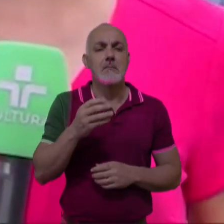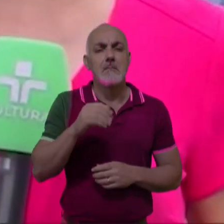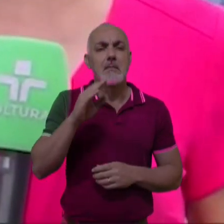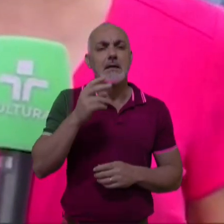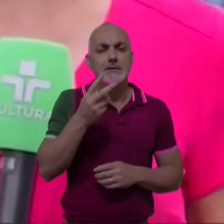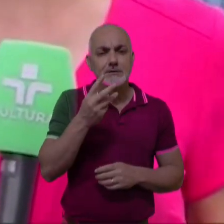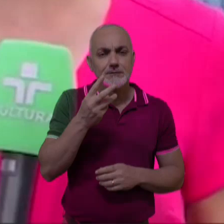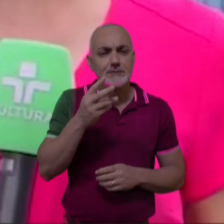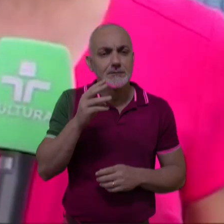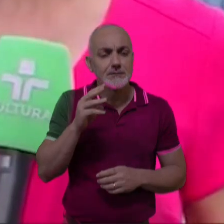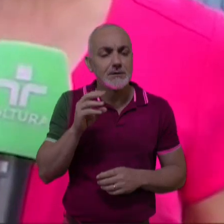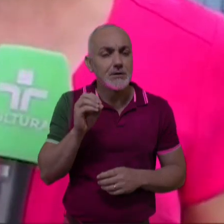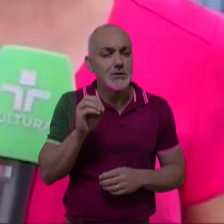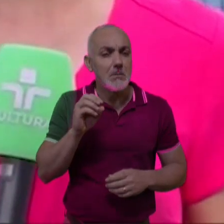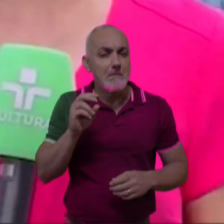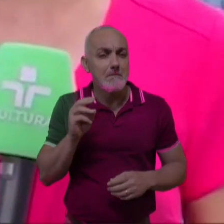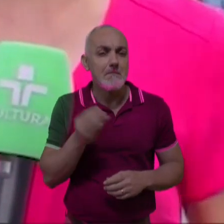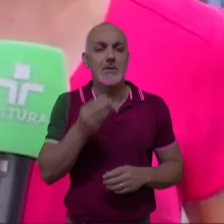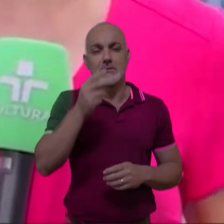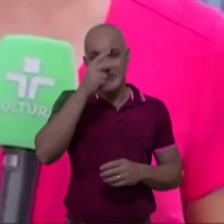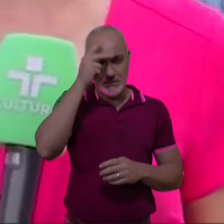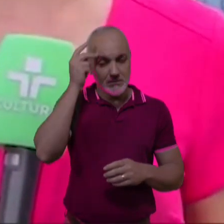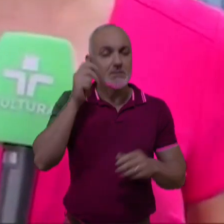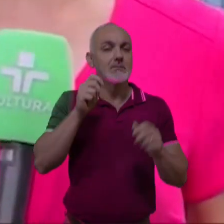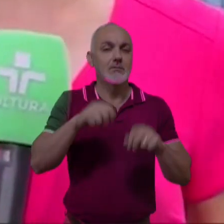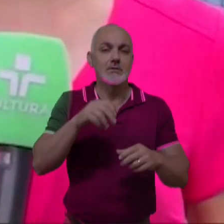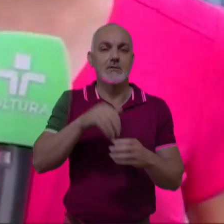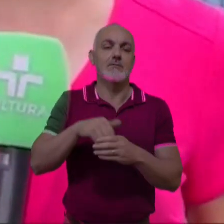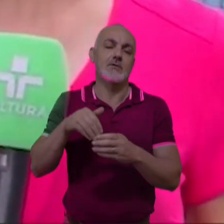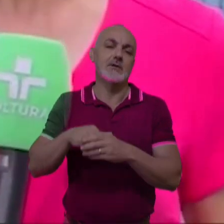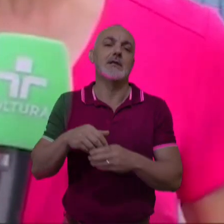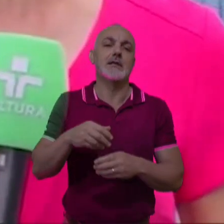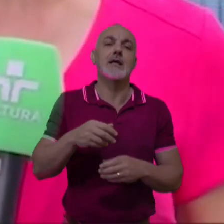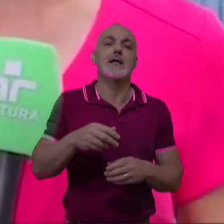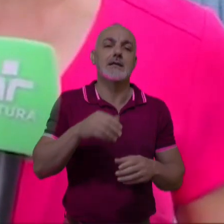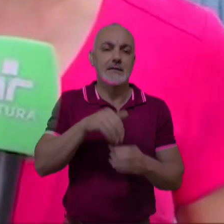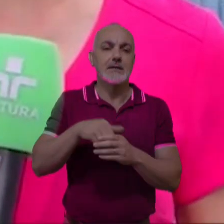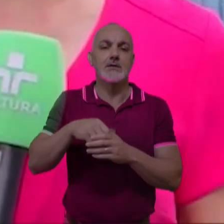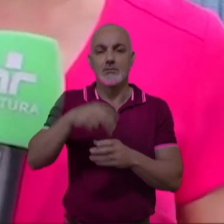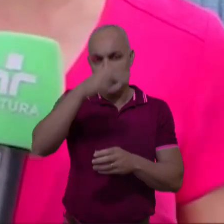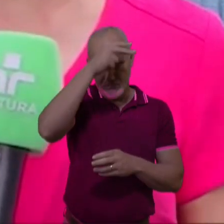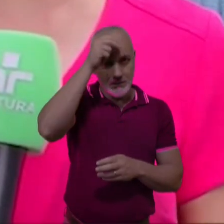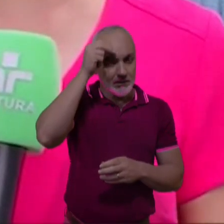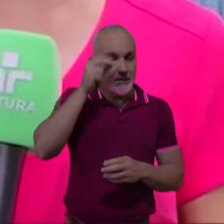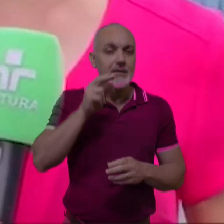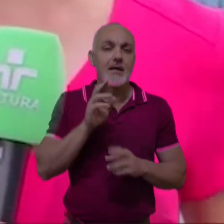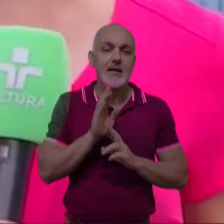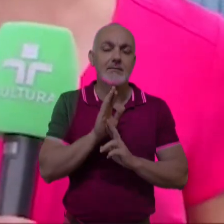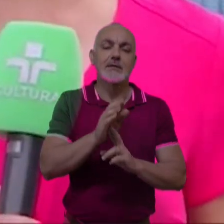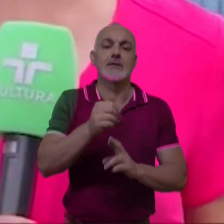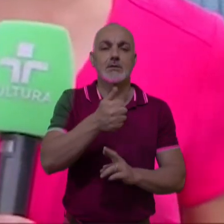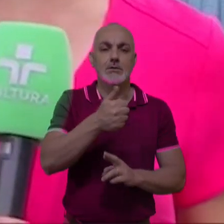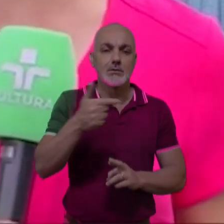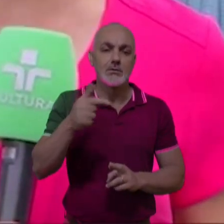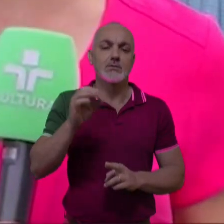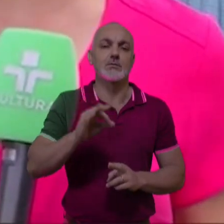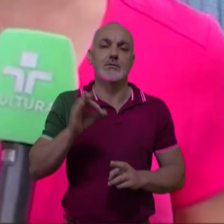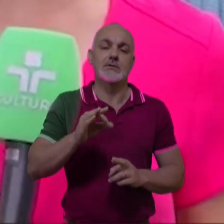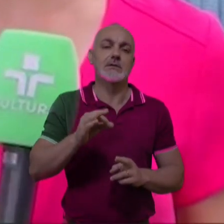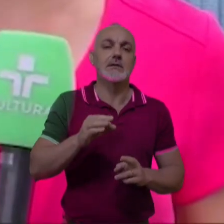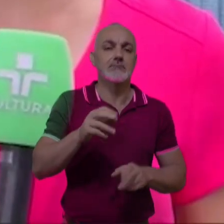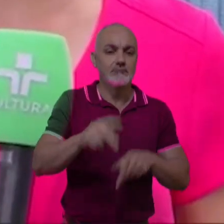20 milhões de brasileiros aptos a votar nessas eleições municipais. Eles representam 12% do total do